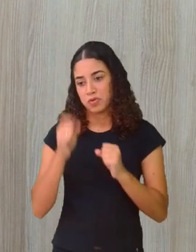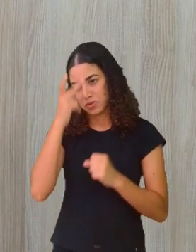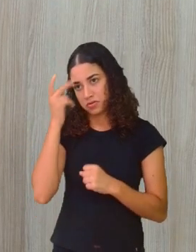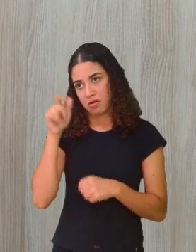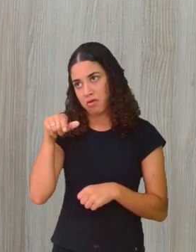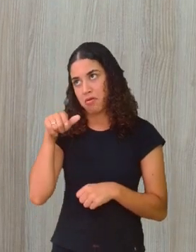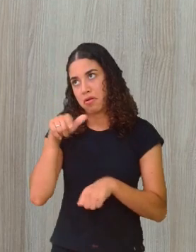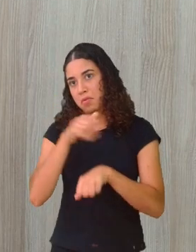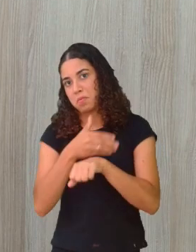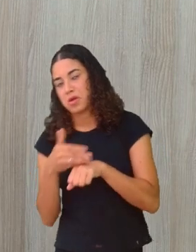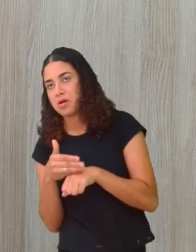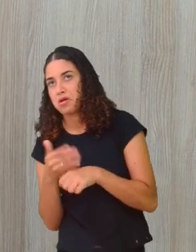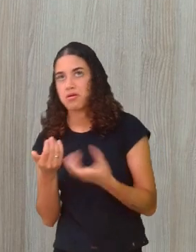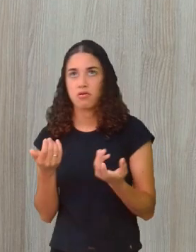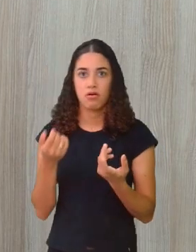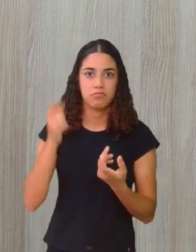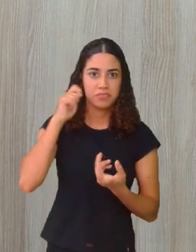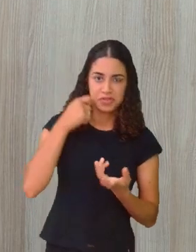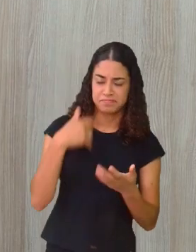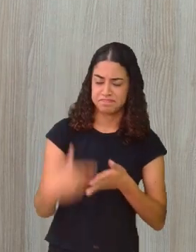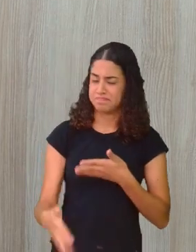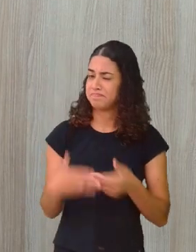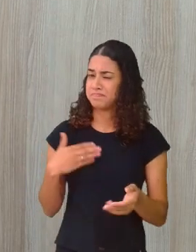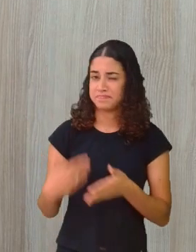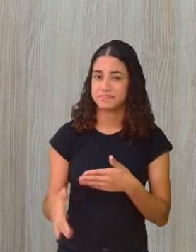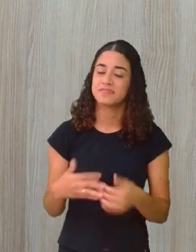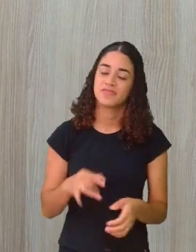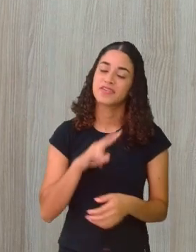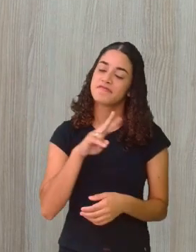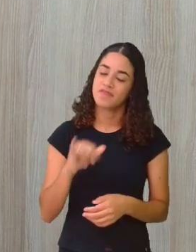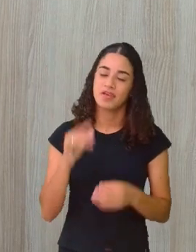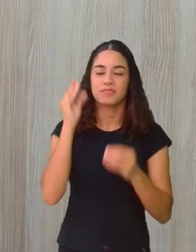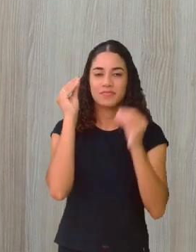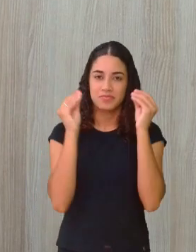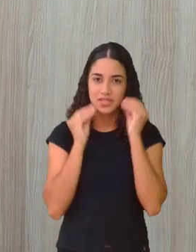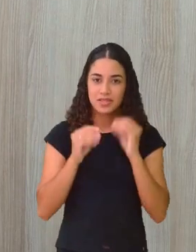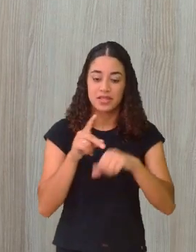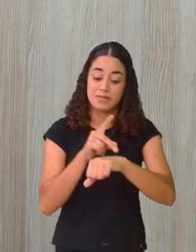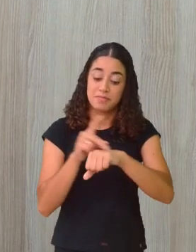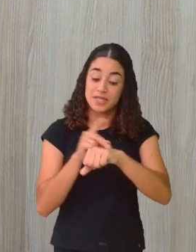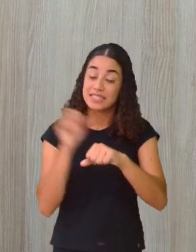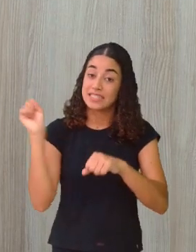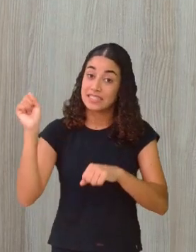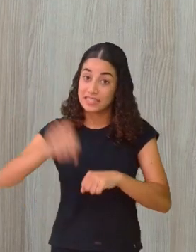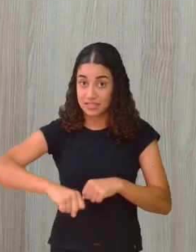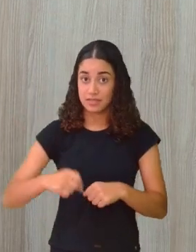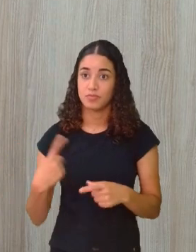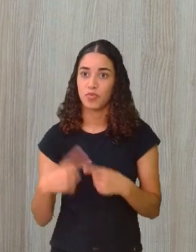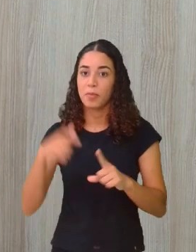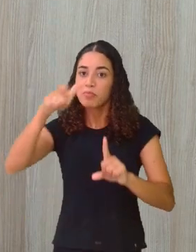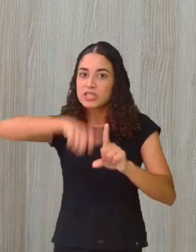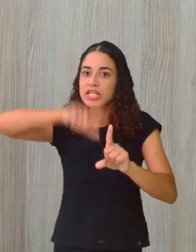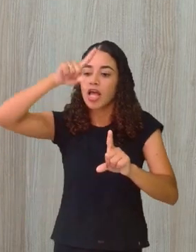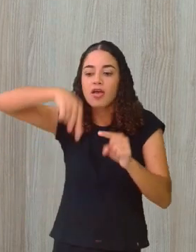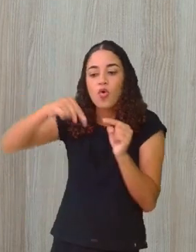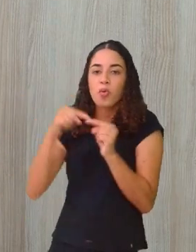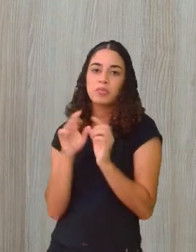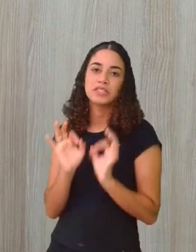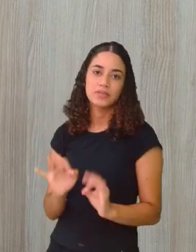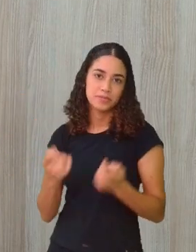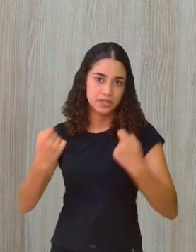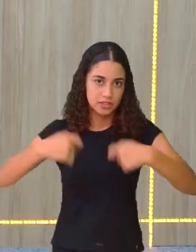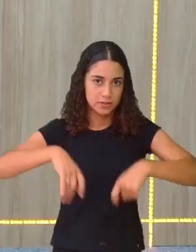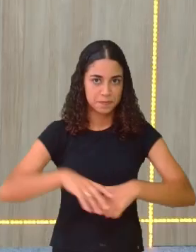qual for a cor da pessoa, qual for a sua tia, ela vai pintar o rosto assim, porque o Bastião é desse jeito. Exatamente.